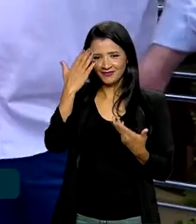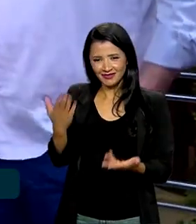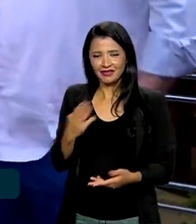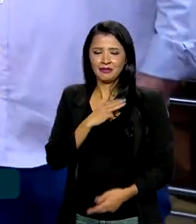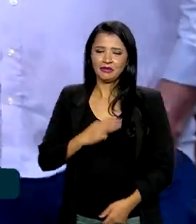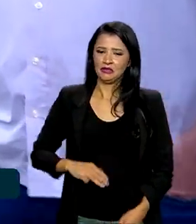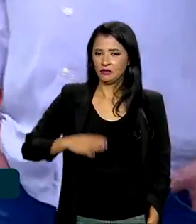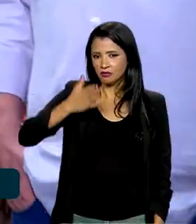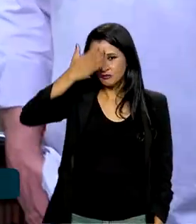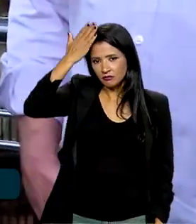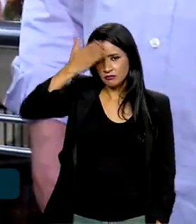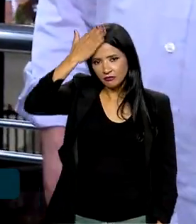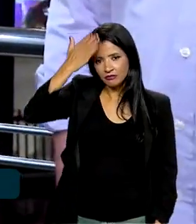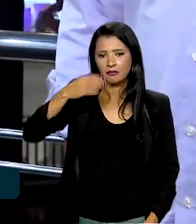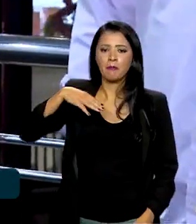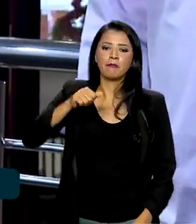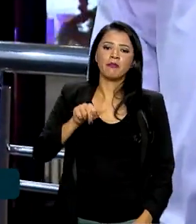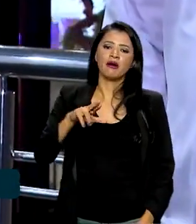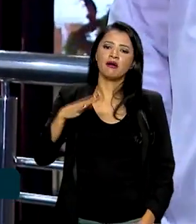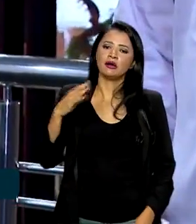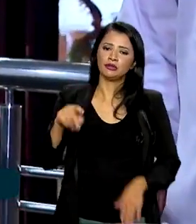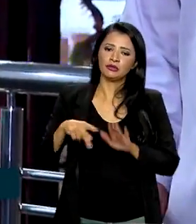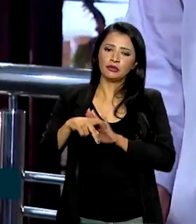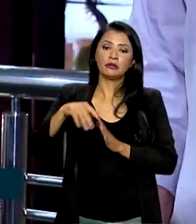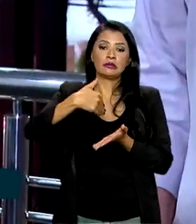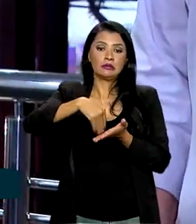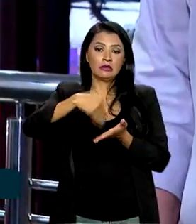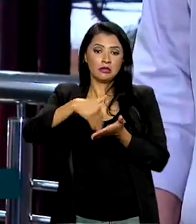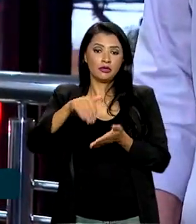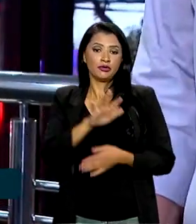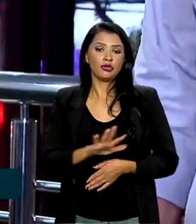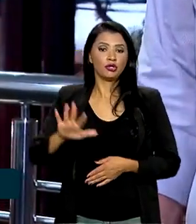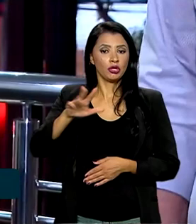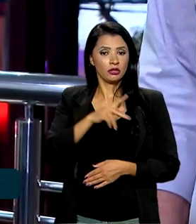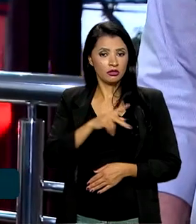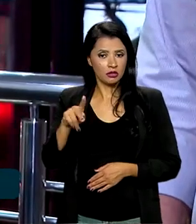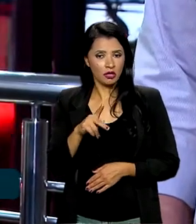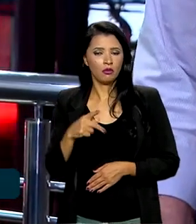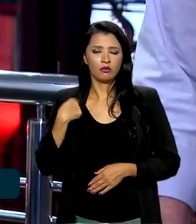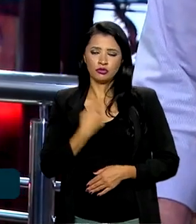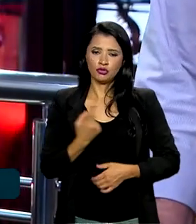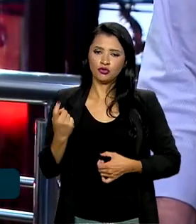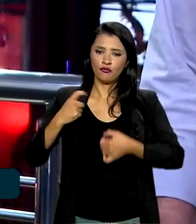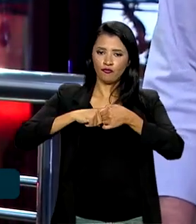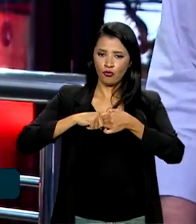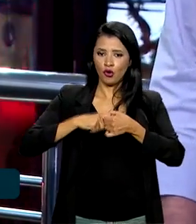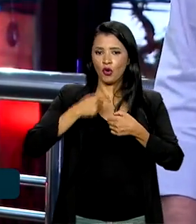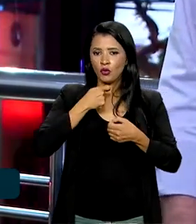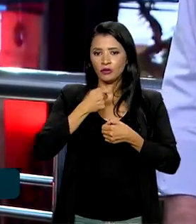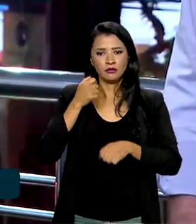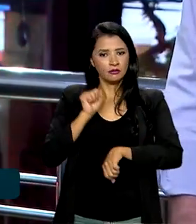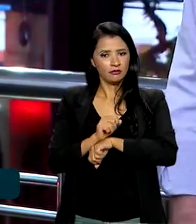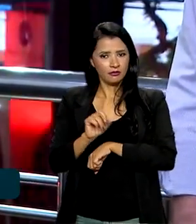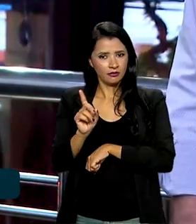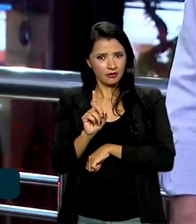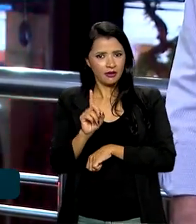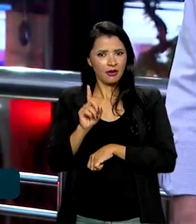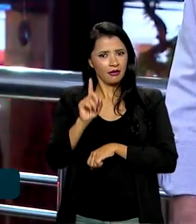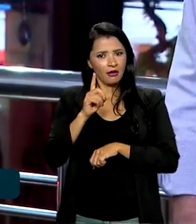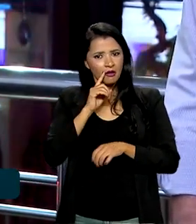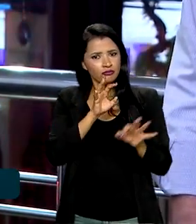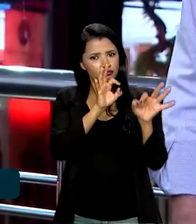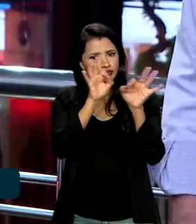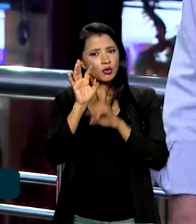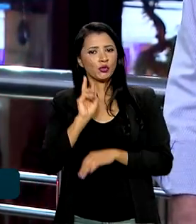ministro Márcio Macedo, da Secretaria-Geral da Presidência da República. A gente volta no estúdio e não pare aí, não deixe de